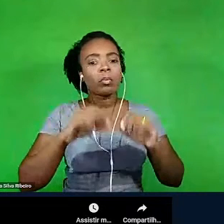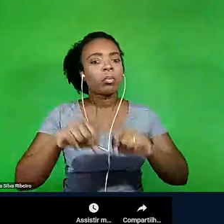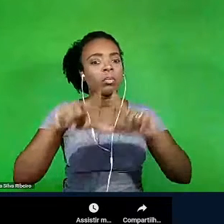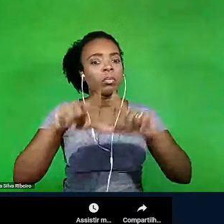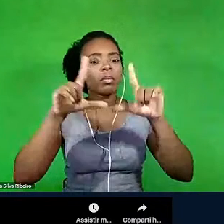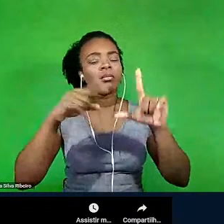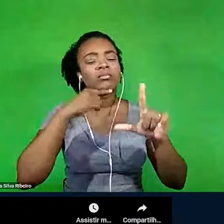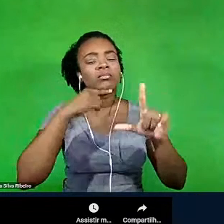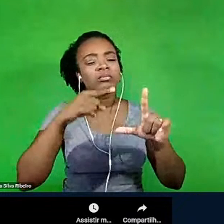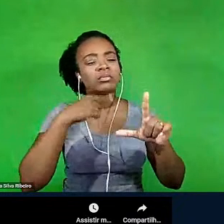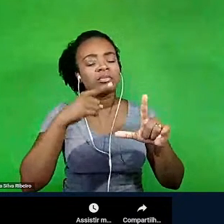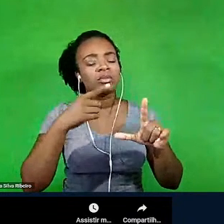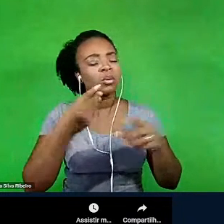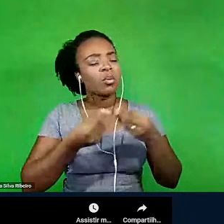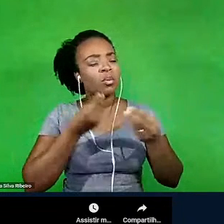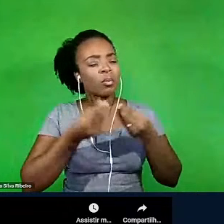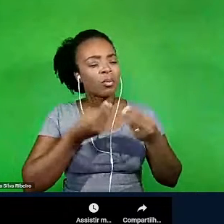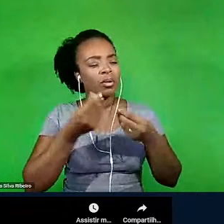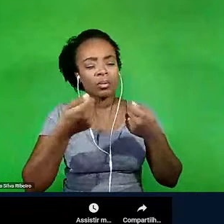ou não precisa?